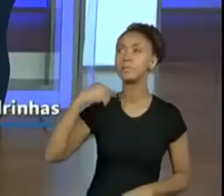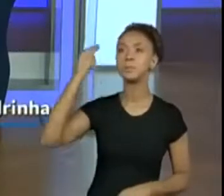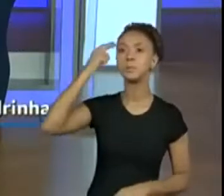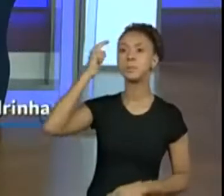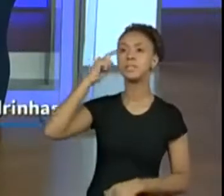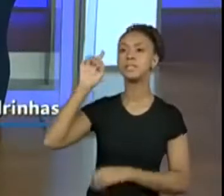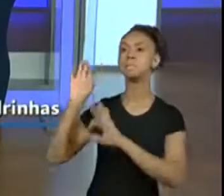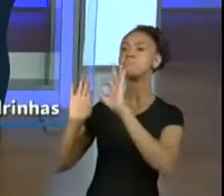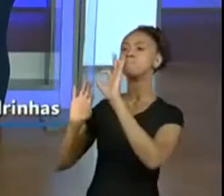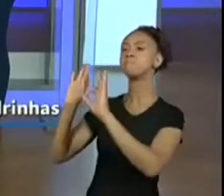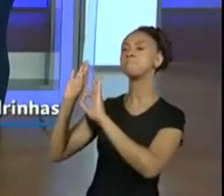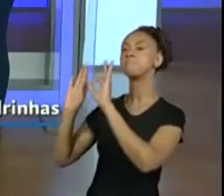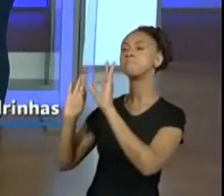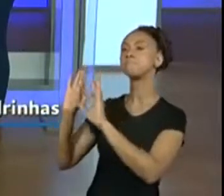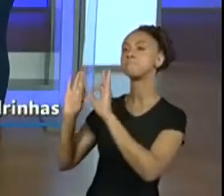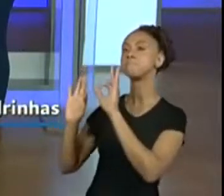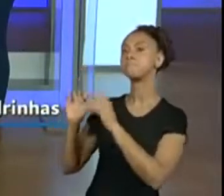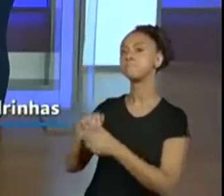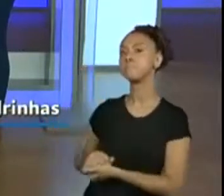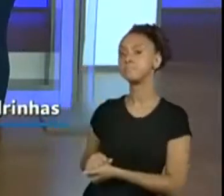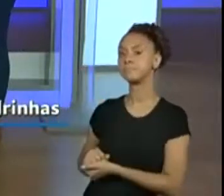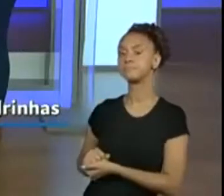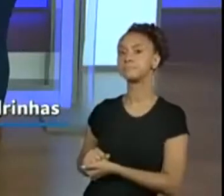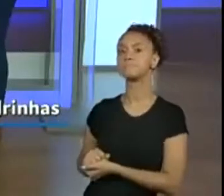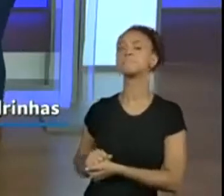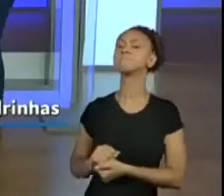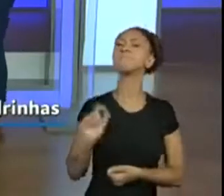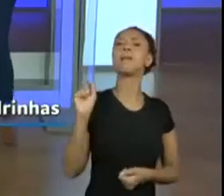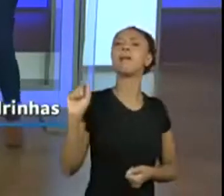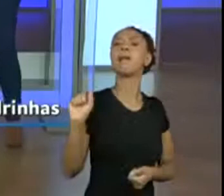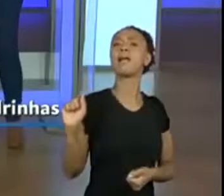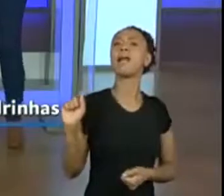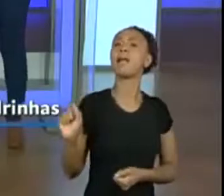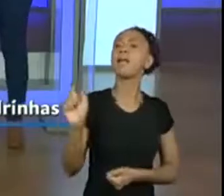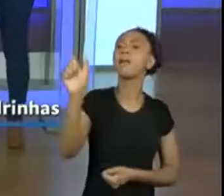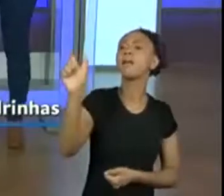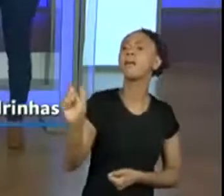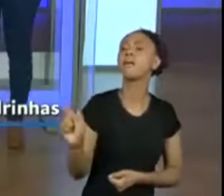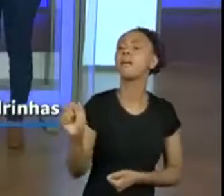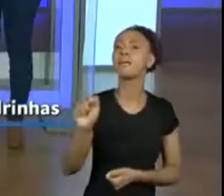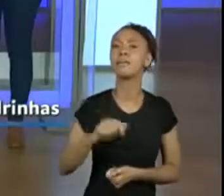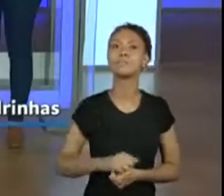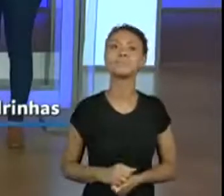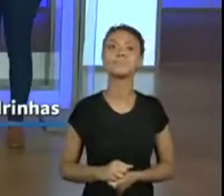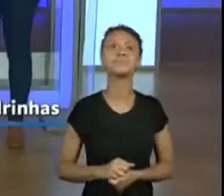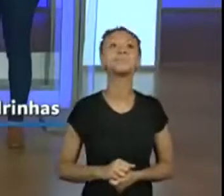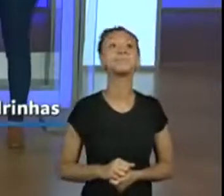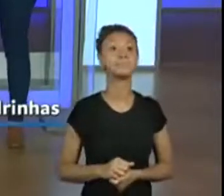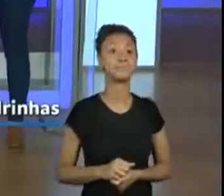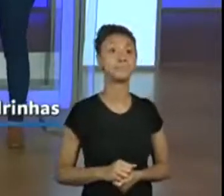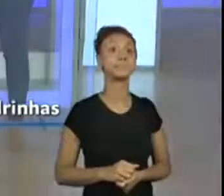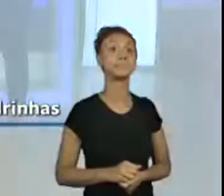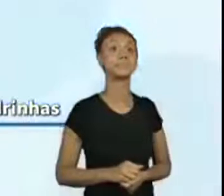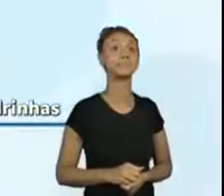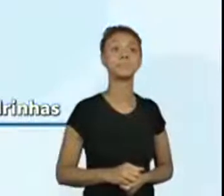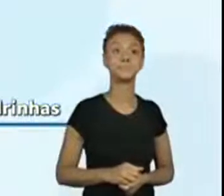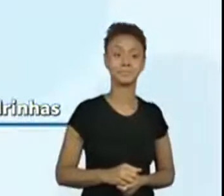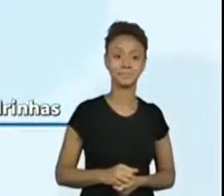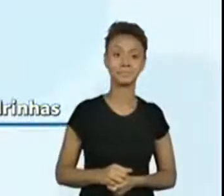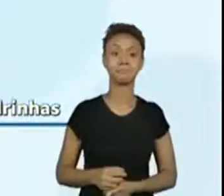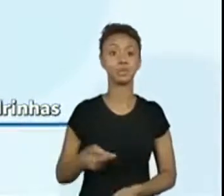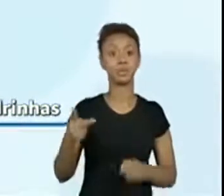em para quem? Então, vamos trazer a nossa próxima, próximo item que a gente precisa